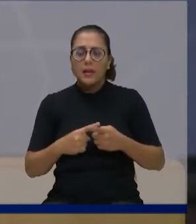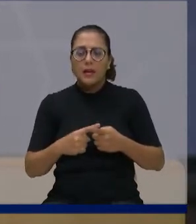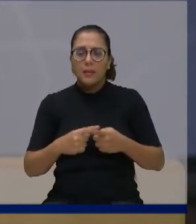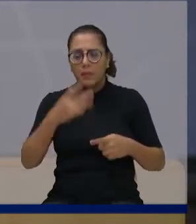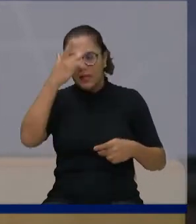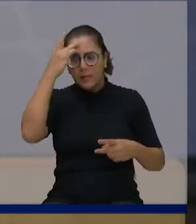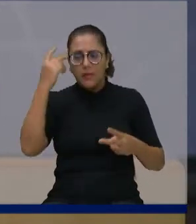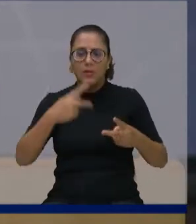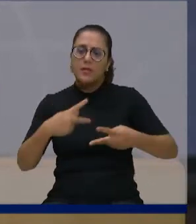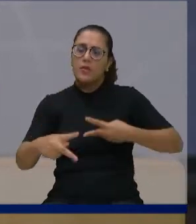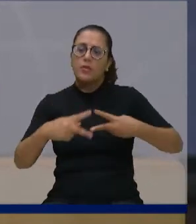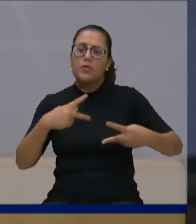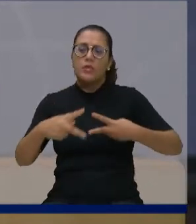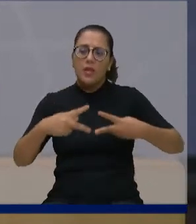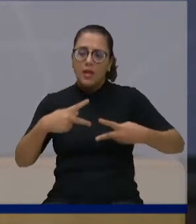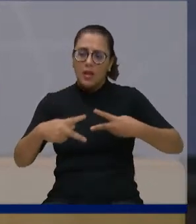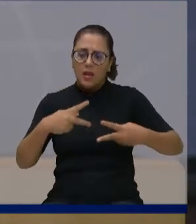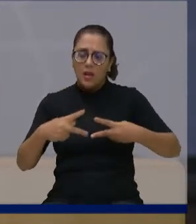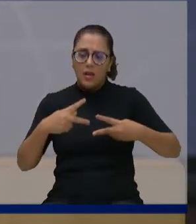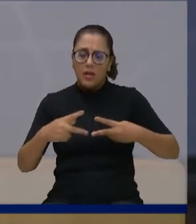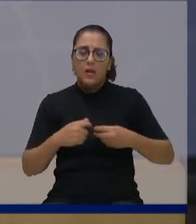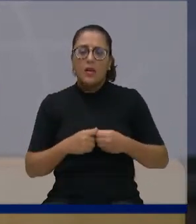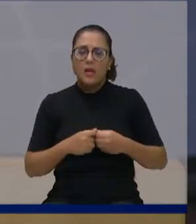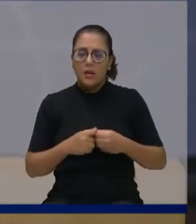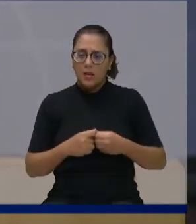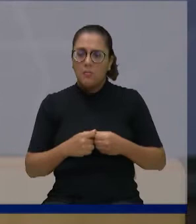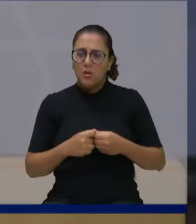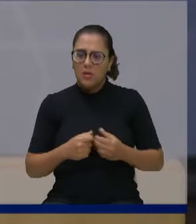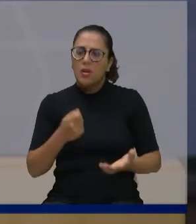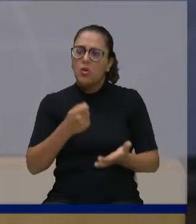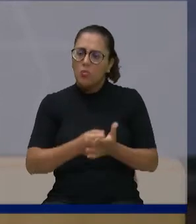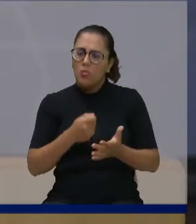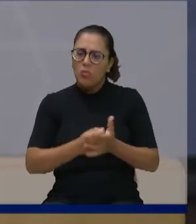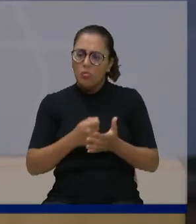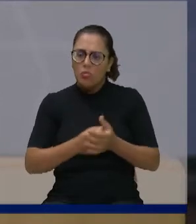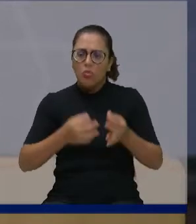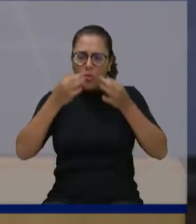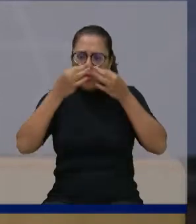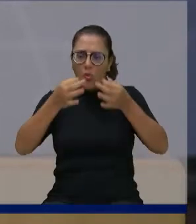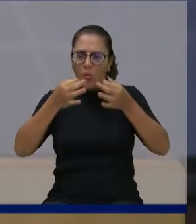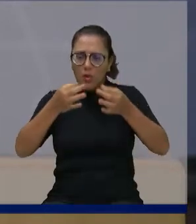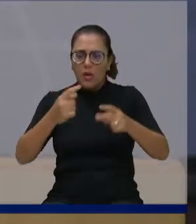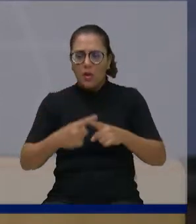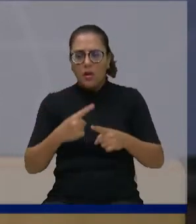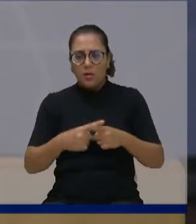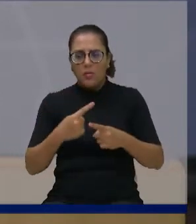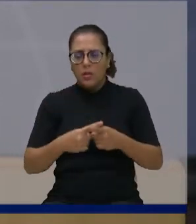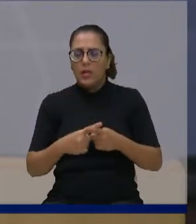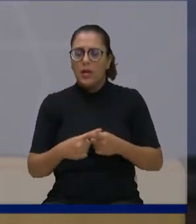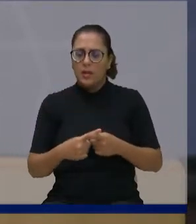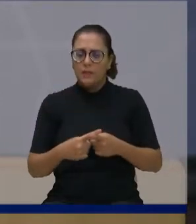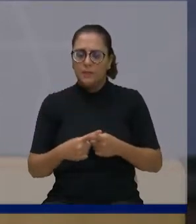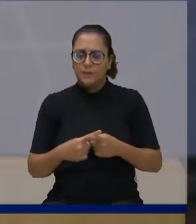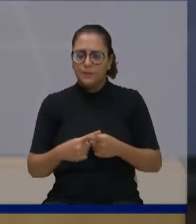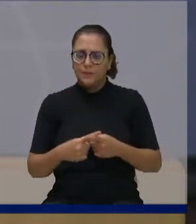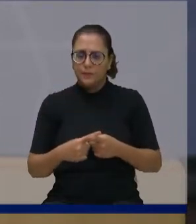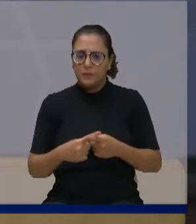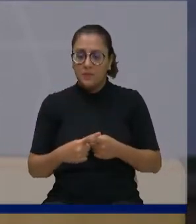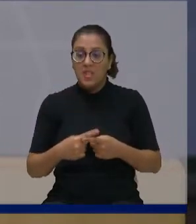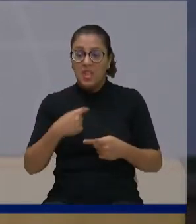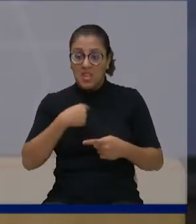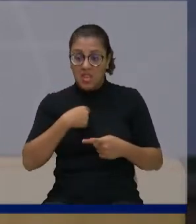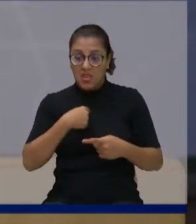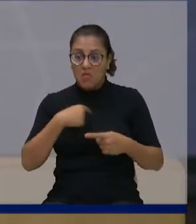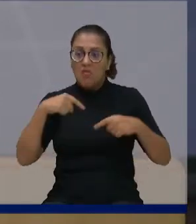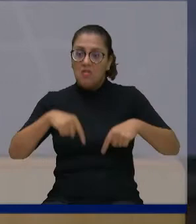insatisfeito com o que aconteceu aqui possa manifestar a sua opinião. Por quê? Enquanto eu for